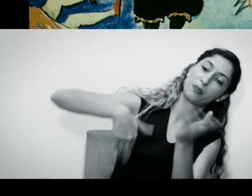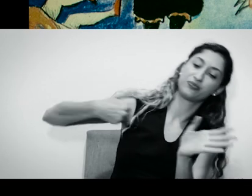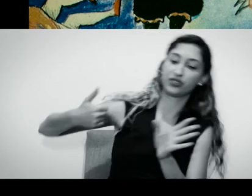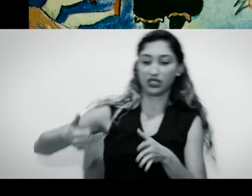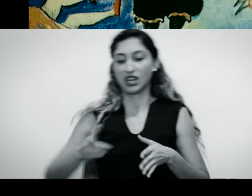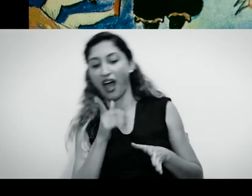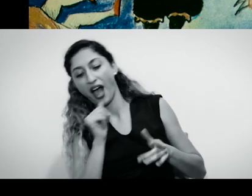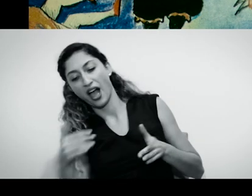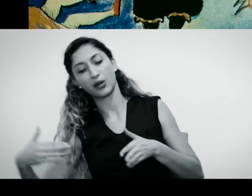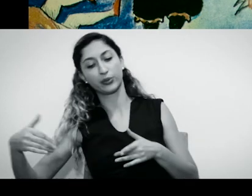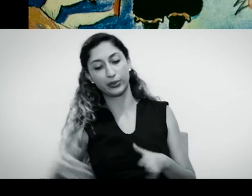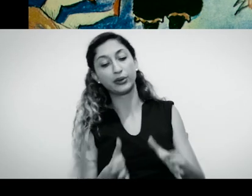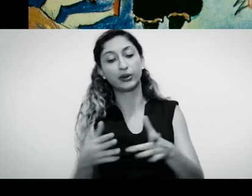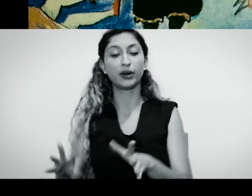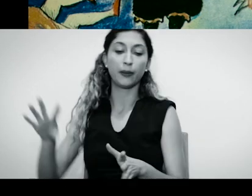saltos.